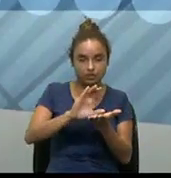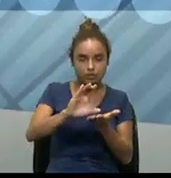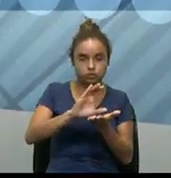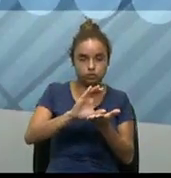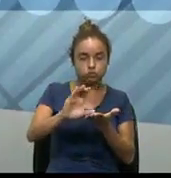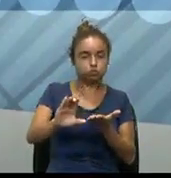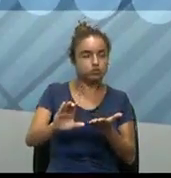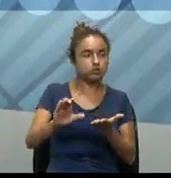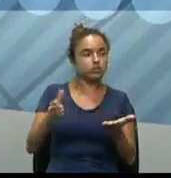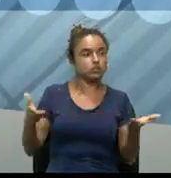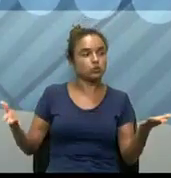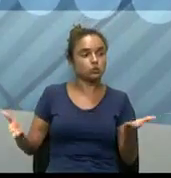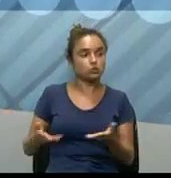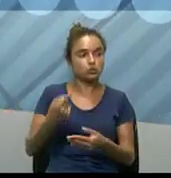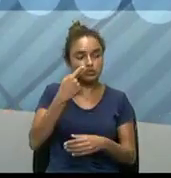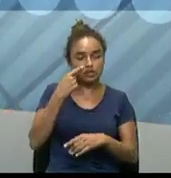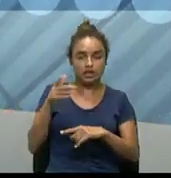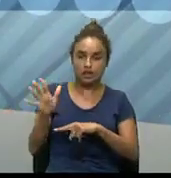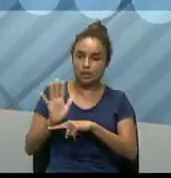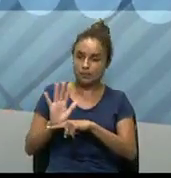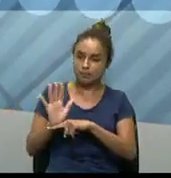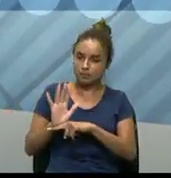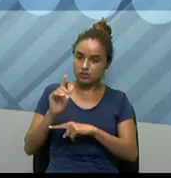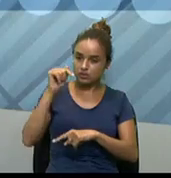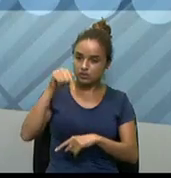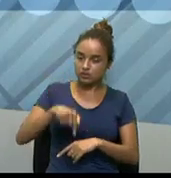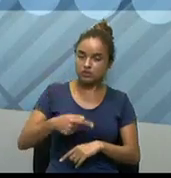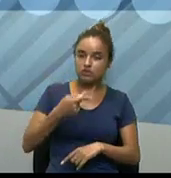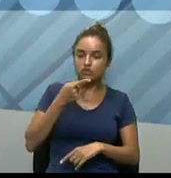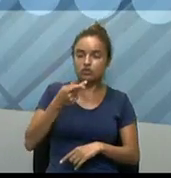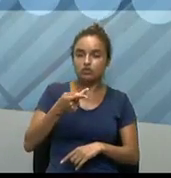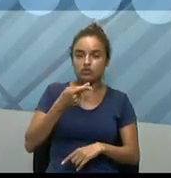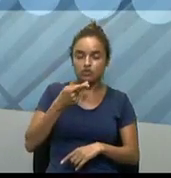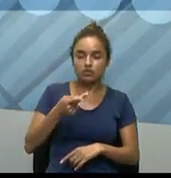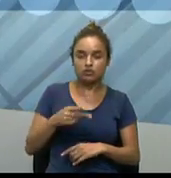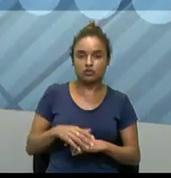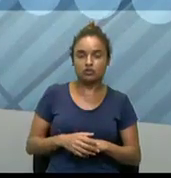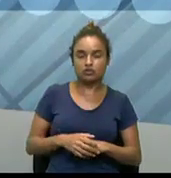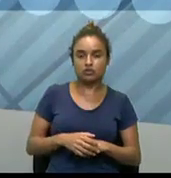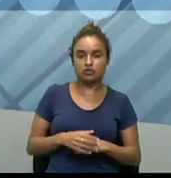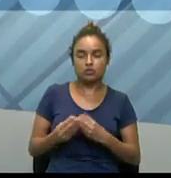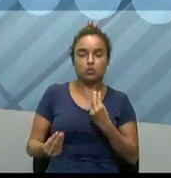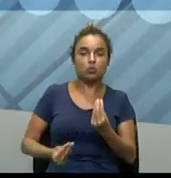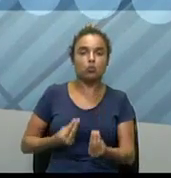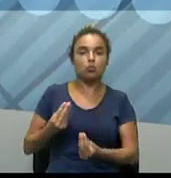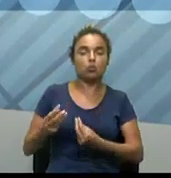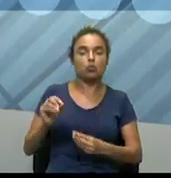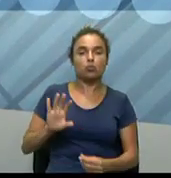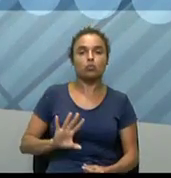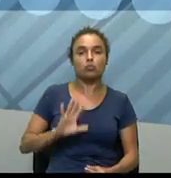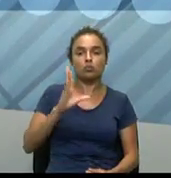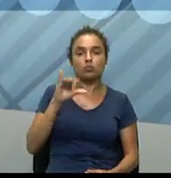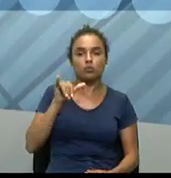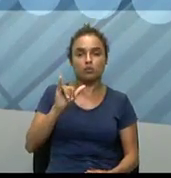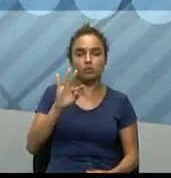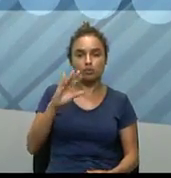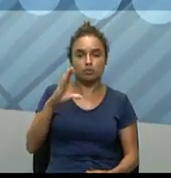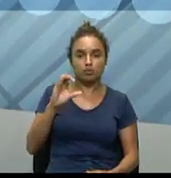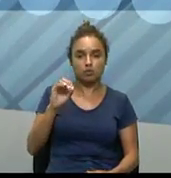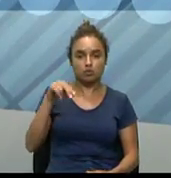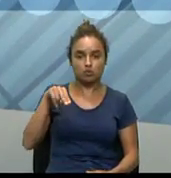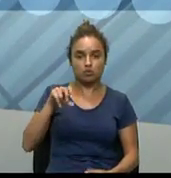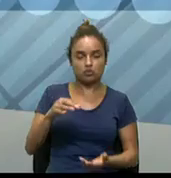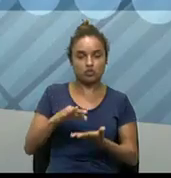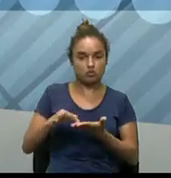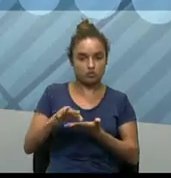agora, passo agora um vídeo, falando um pouco mais, sobre como funciona as bitcoins. Vamos ao